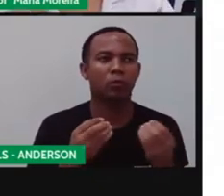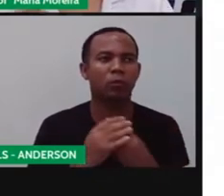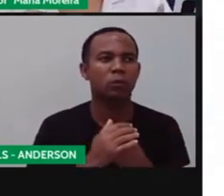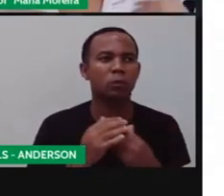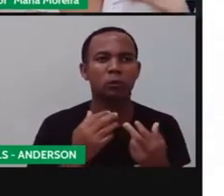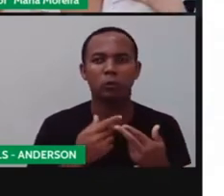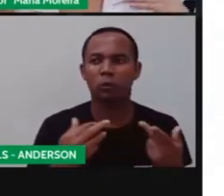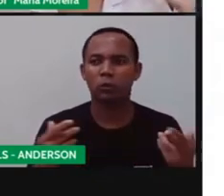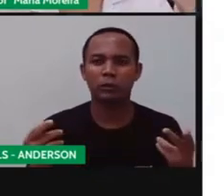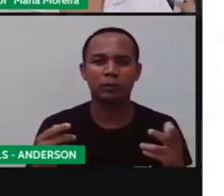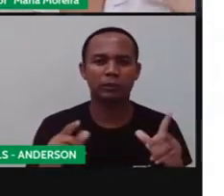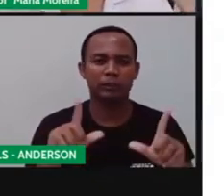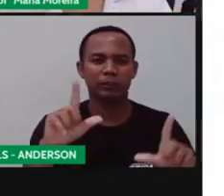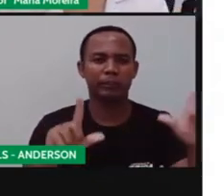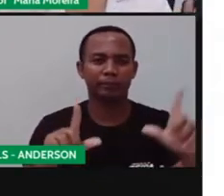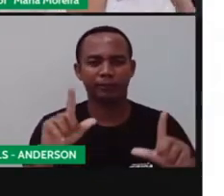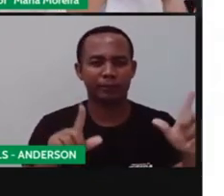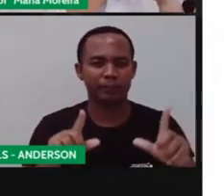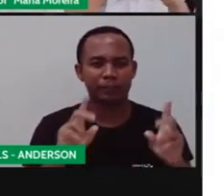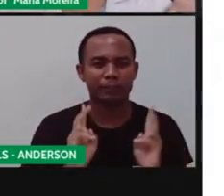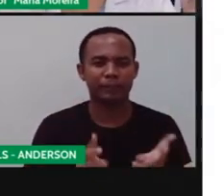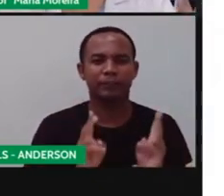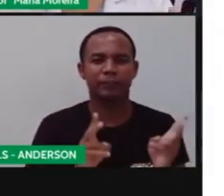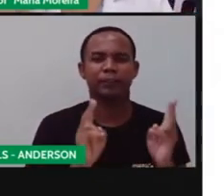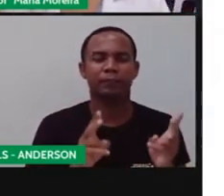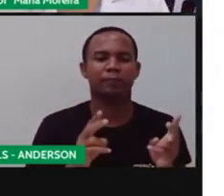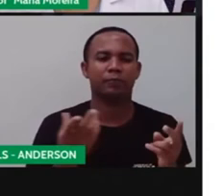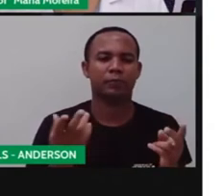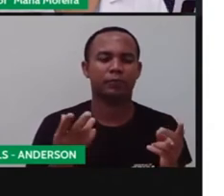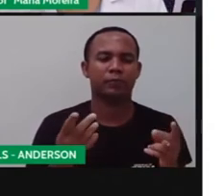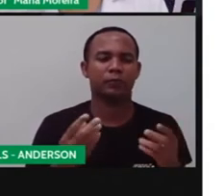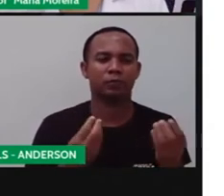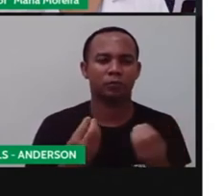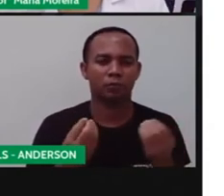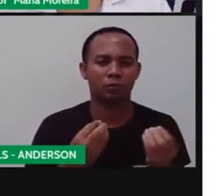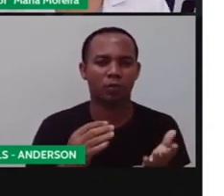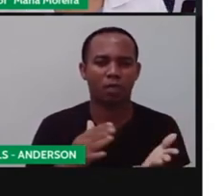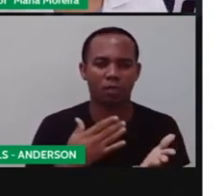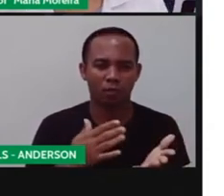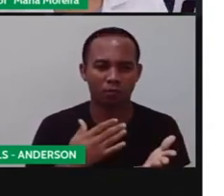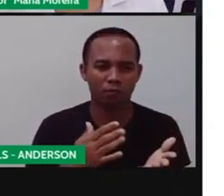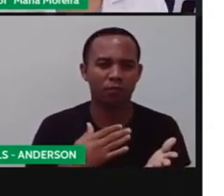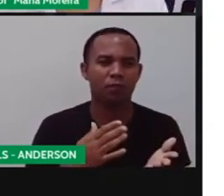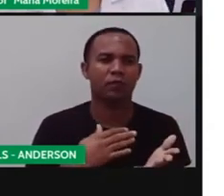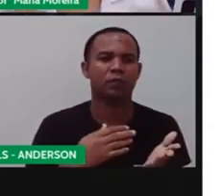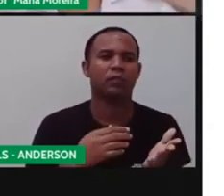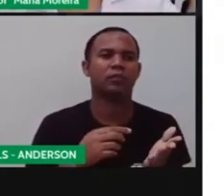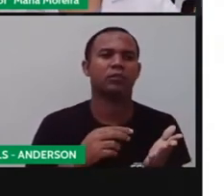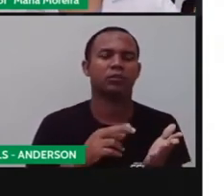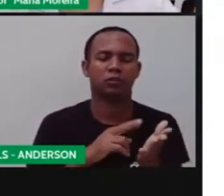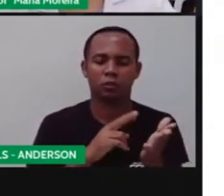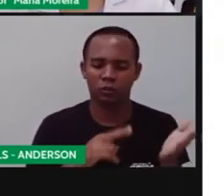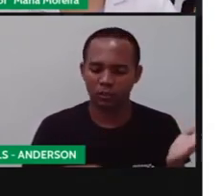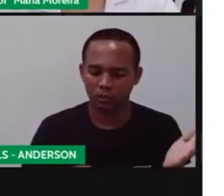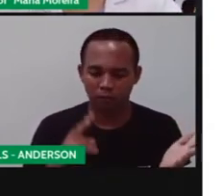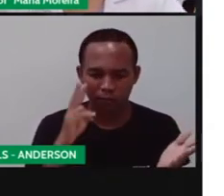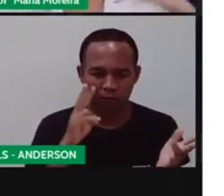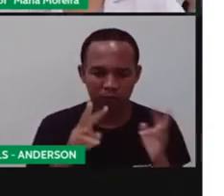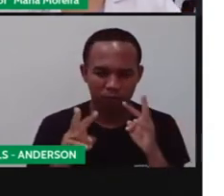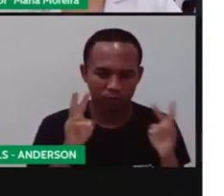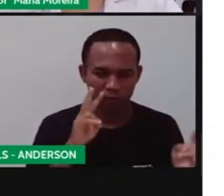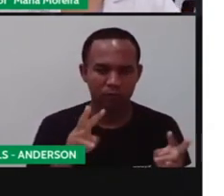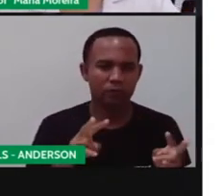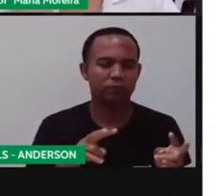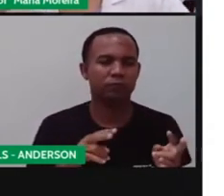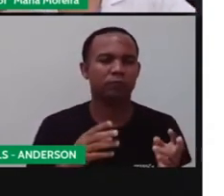Quantas coisas passam na TV o tempo inteiro? Na rádio? Está na revista? Está no jornal? Está no outdoor quando a gente passa?